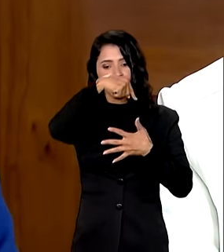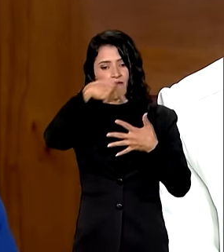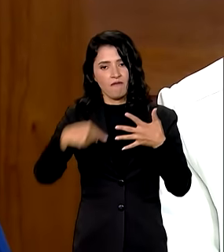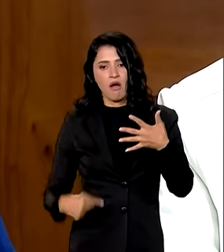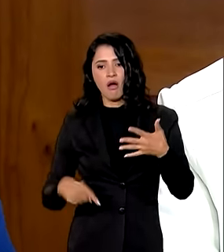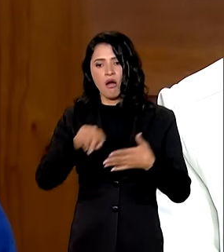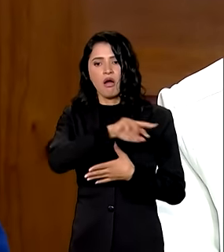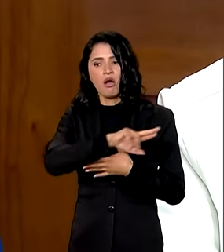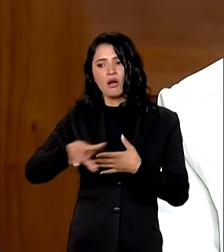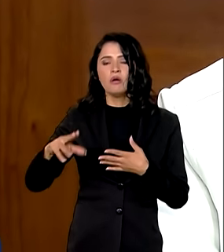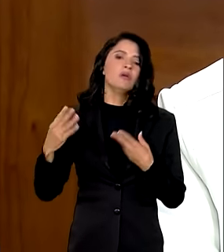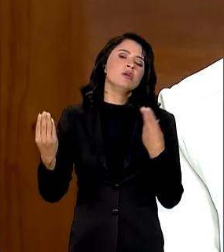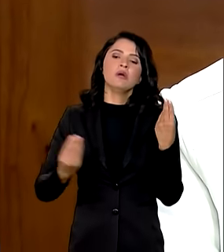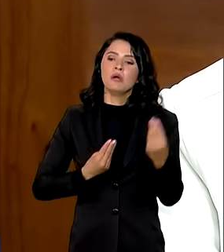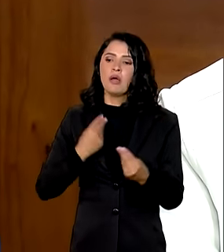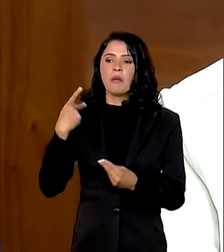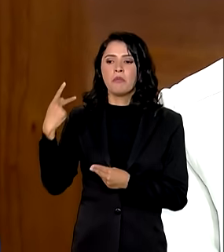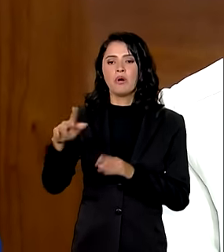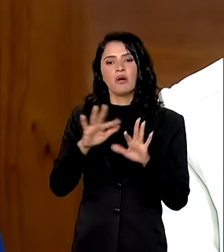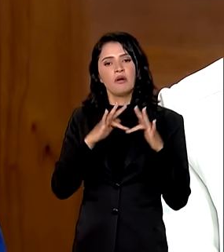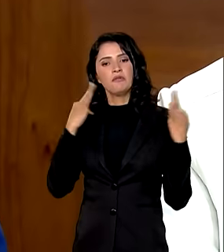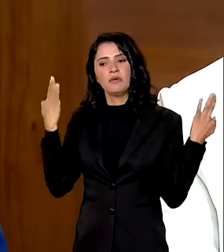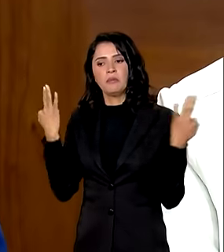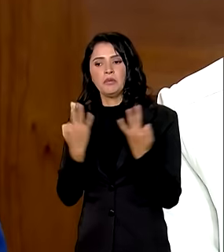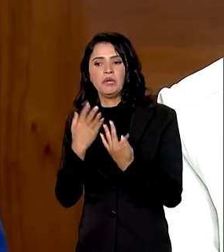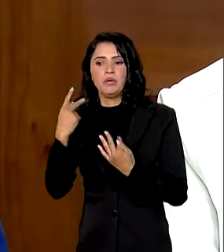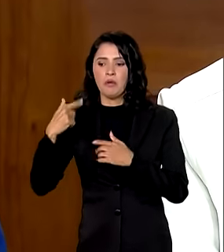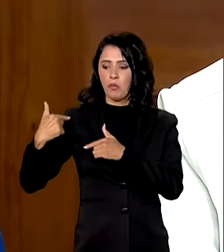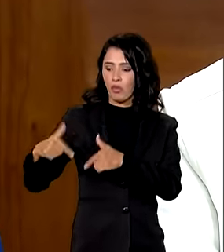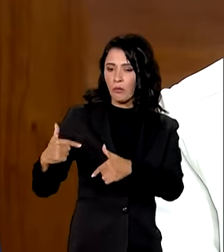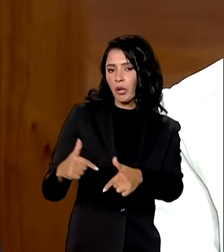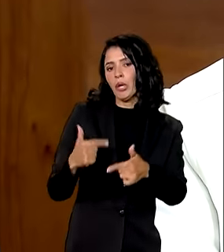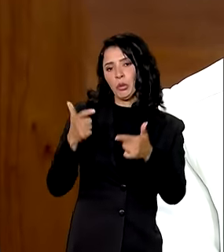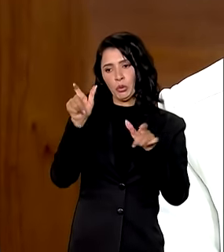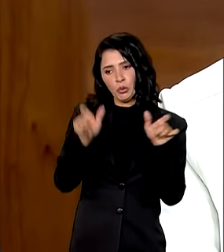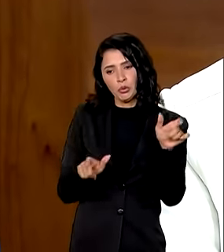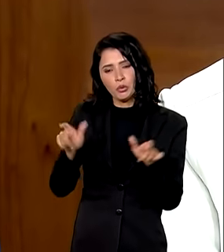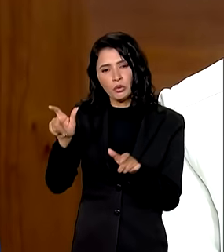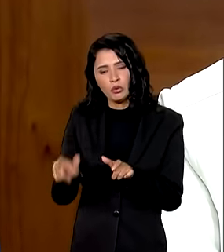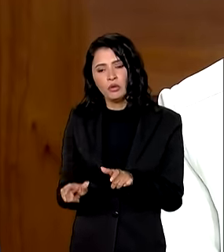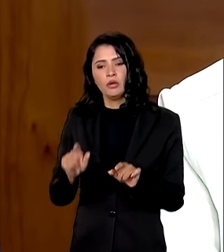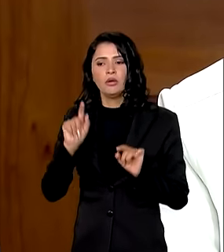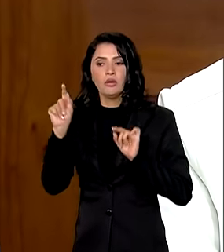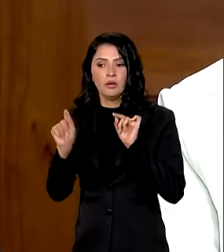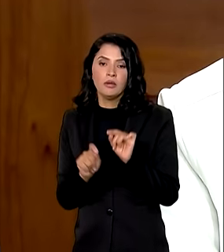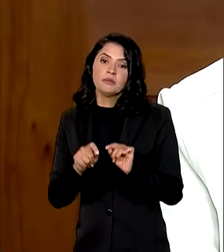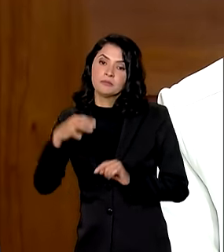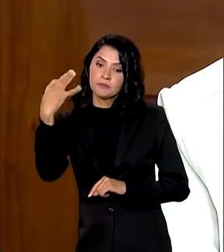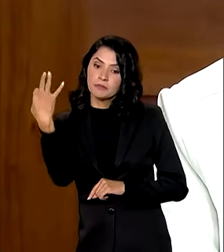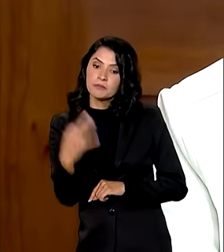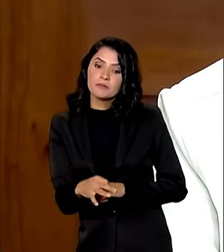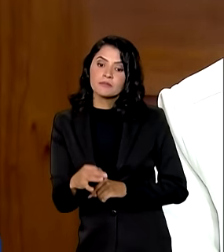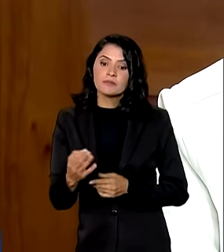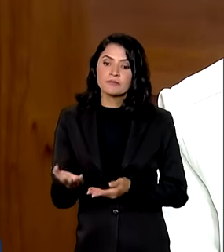para as famílias, para os trabalhadores e trabalhadoras que certamente